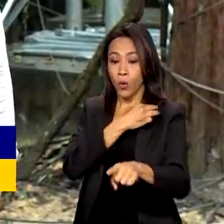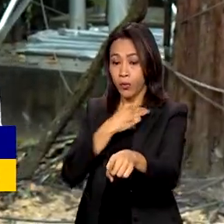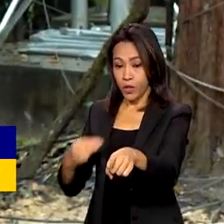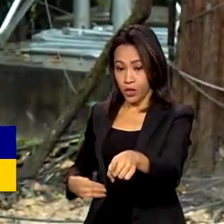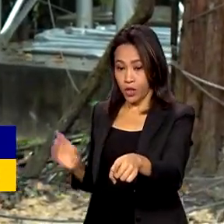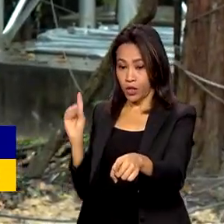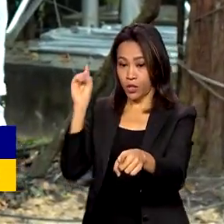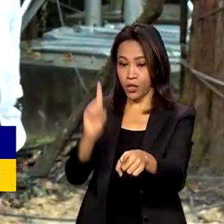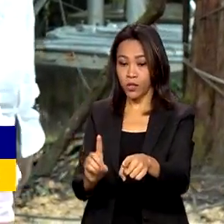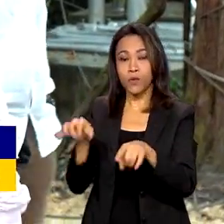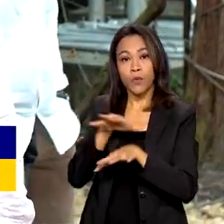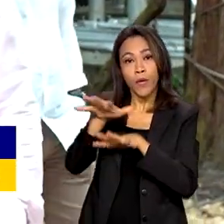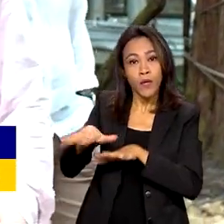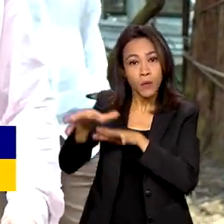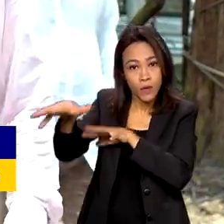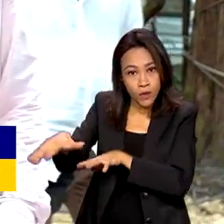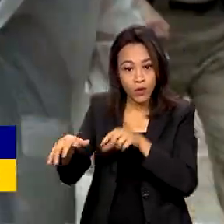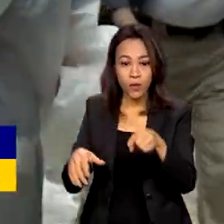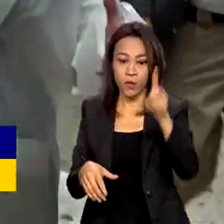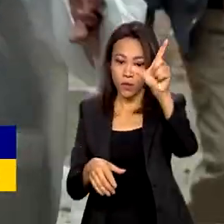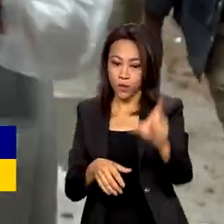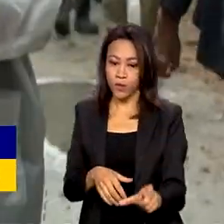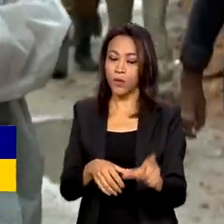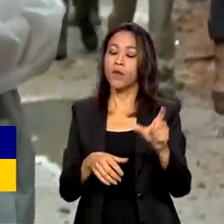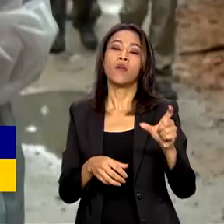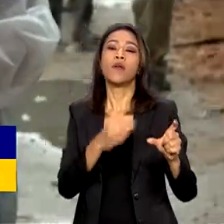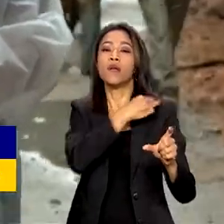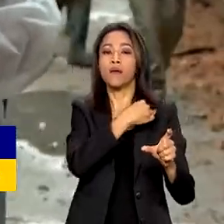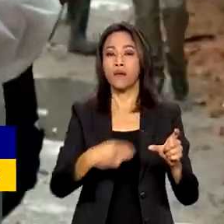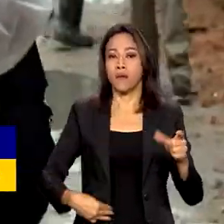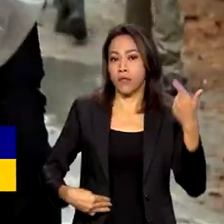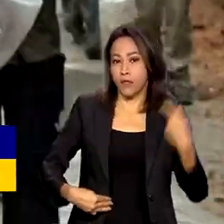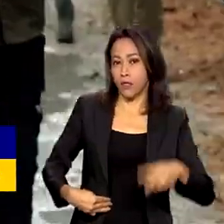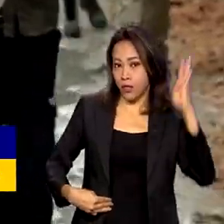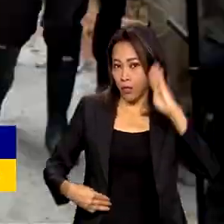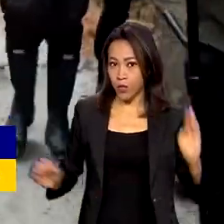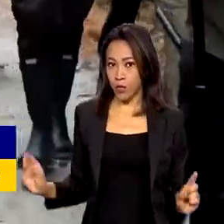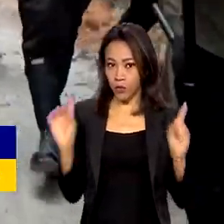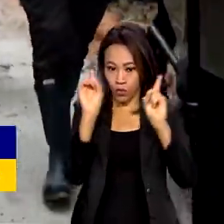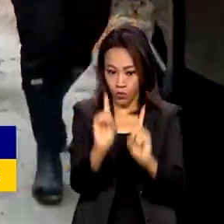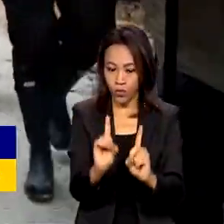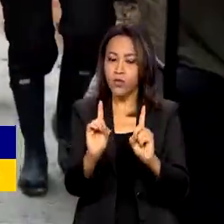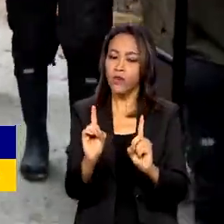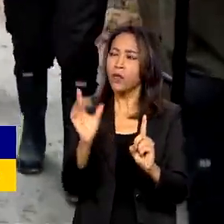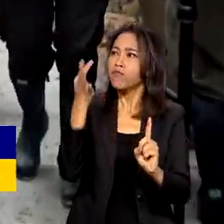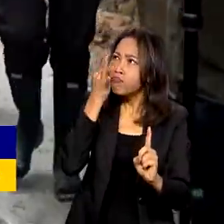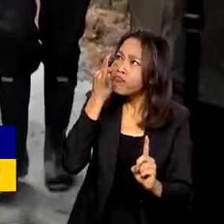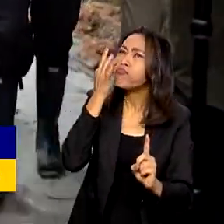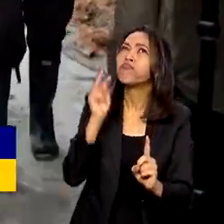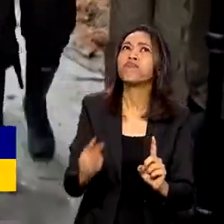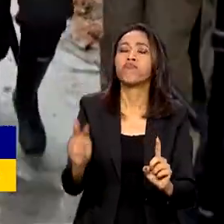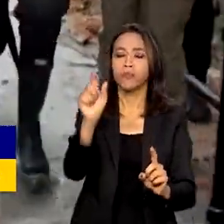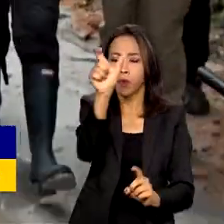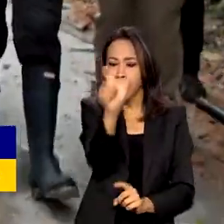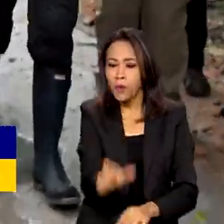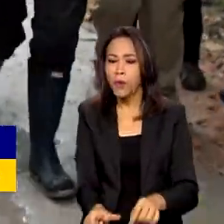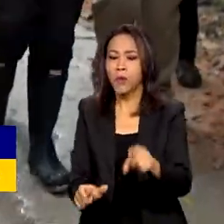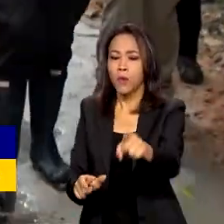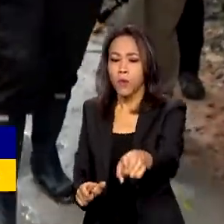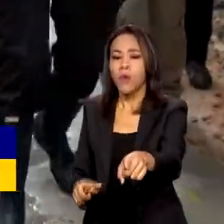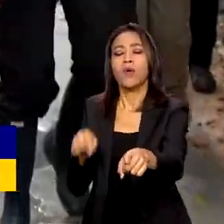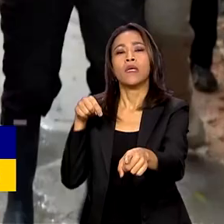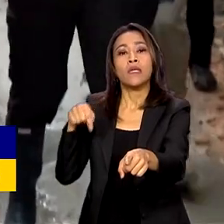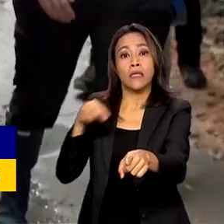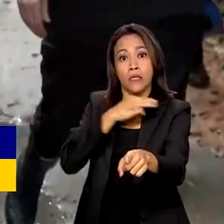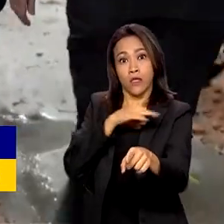Exteriores do Reino Unido, James Clevery, estiveram na estação de pesquisa. O chanceler britânico anunciou um aporte ao